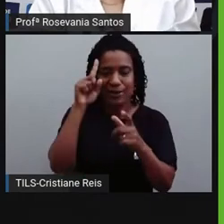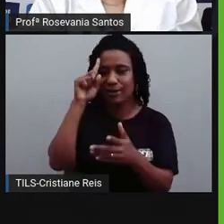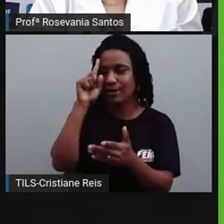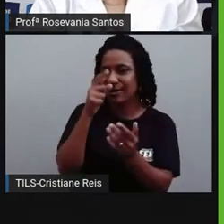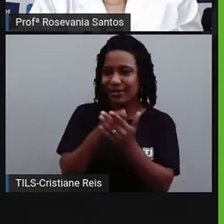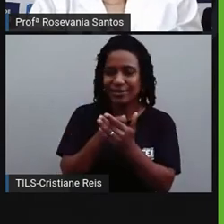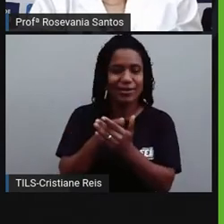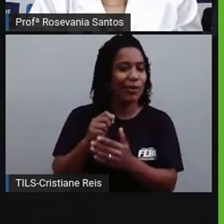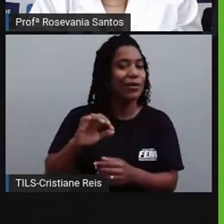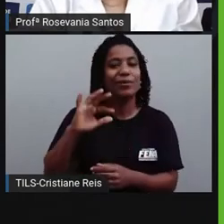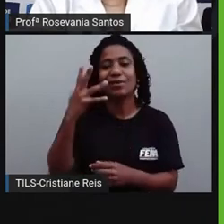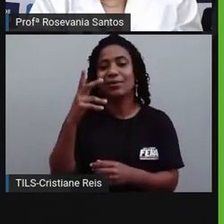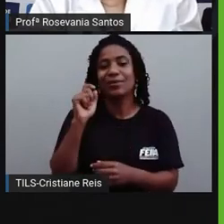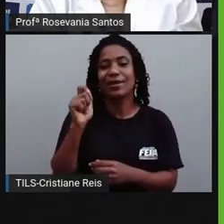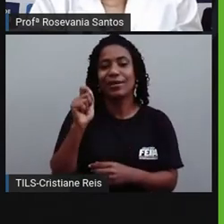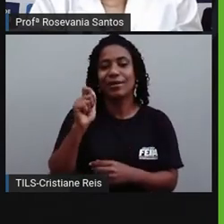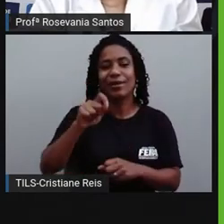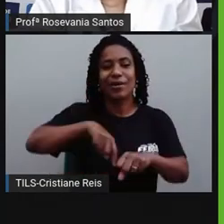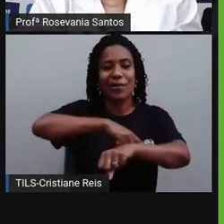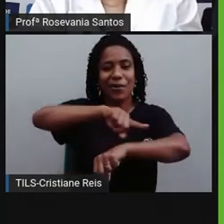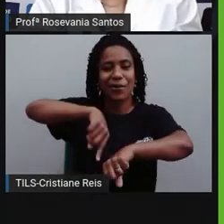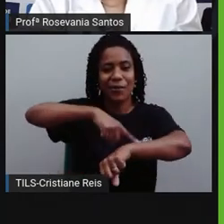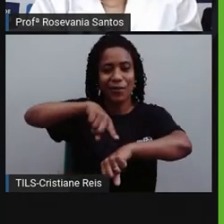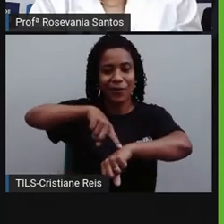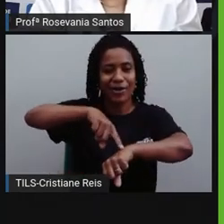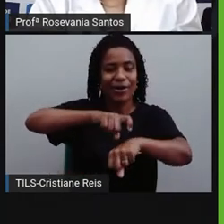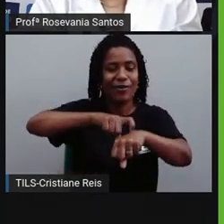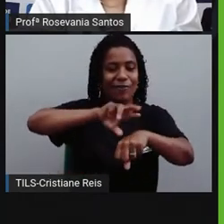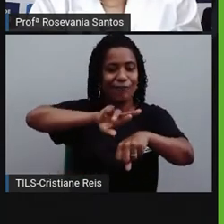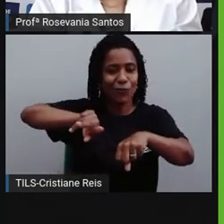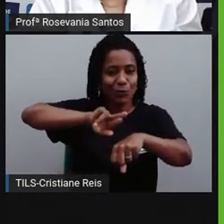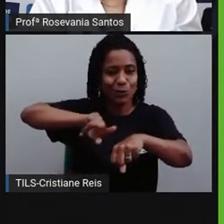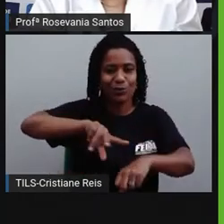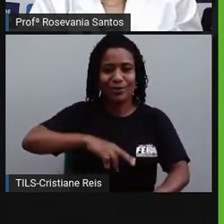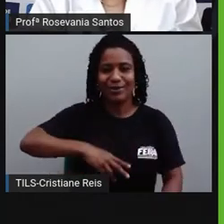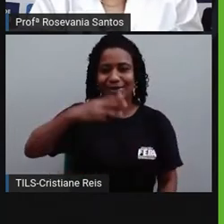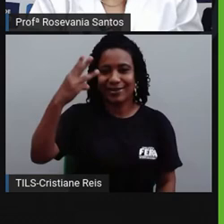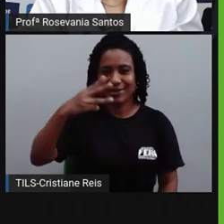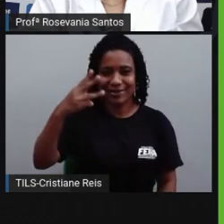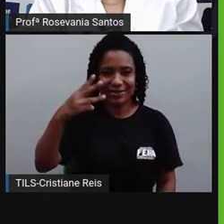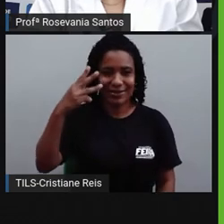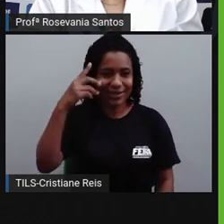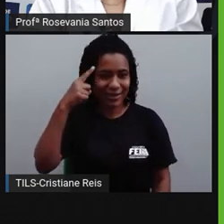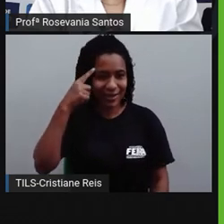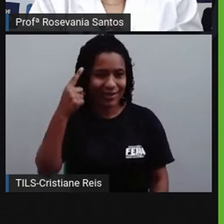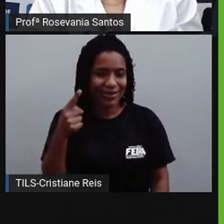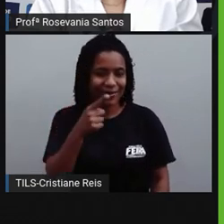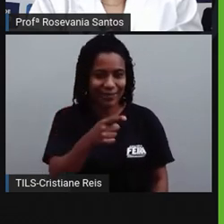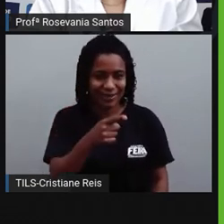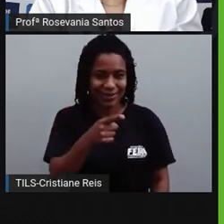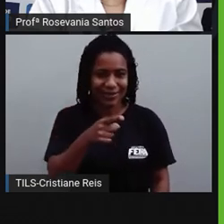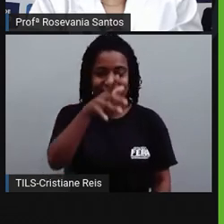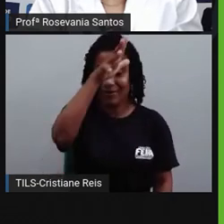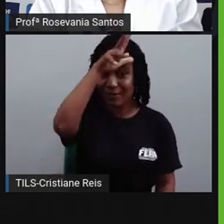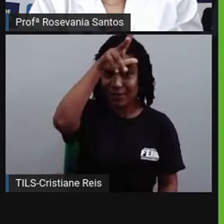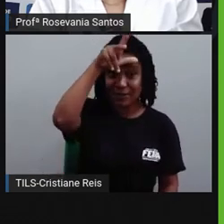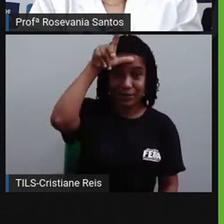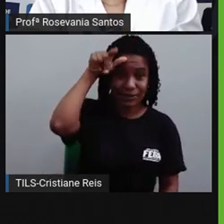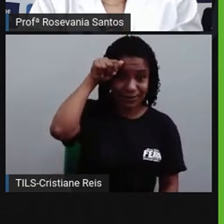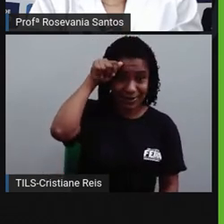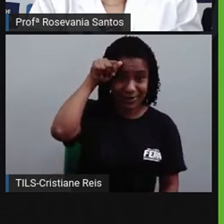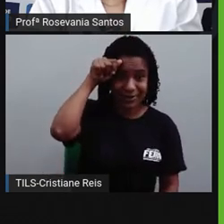apenas três fusos horários. essa diferençazinha aqui que a gente tinha do pedaço do Amazonas e o Acre